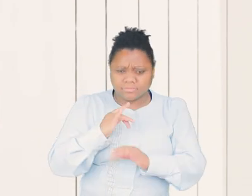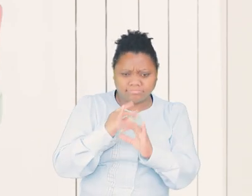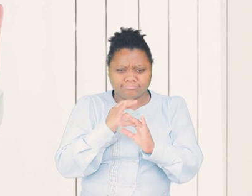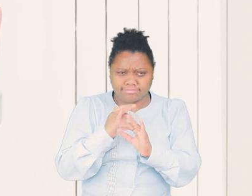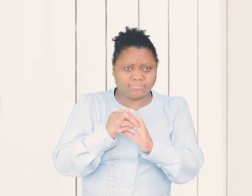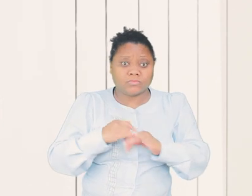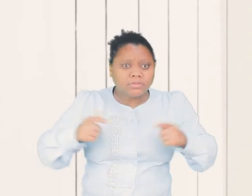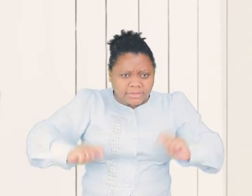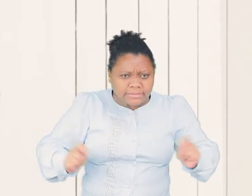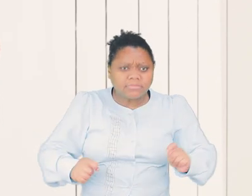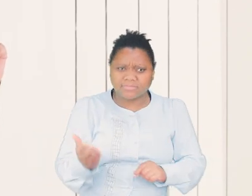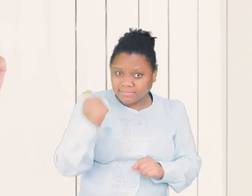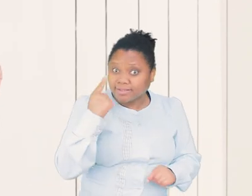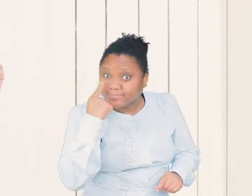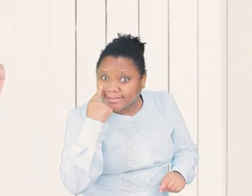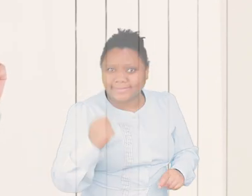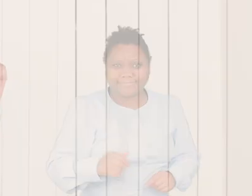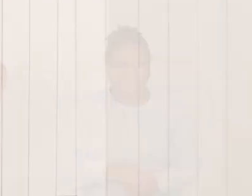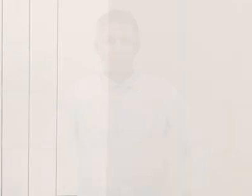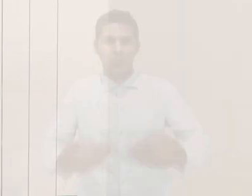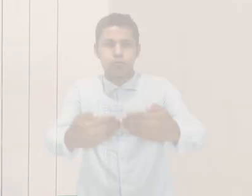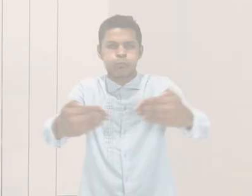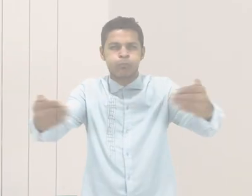com tranquilidade. Vamos conferir?